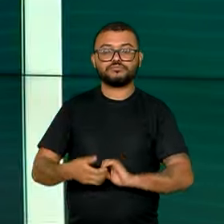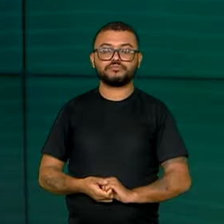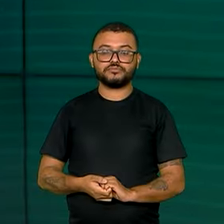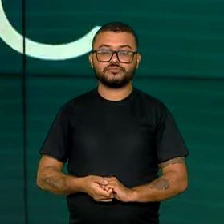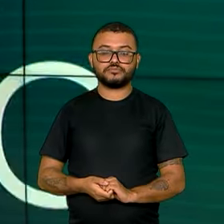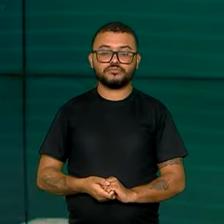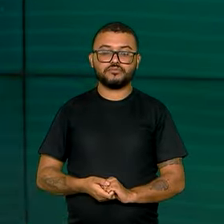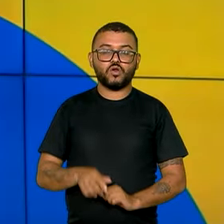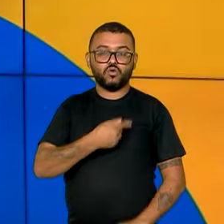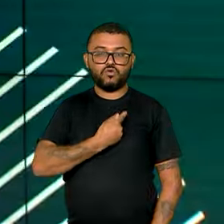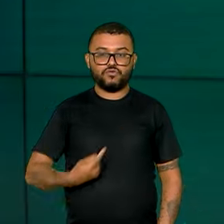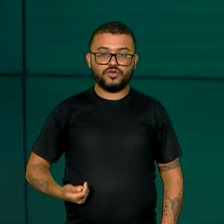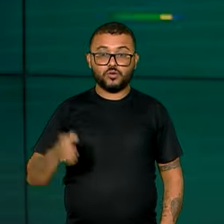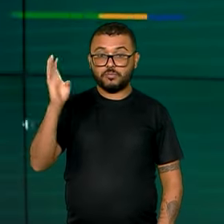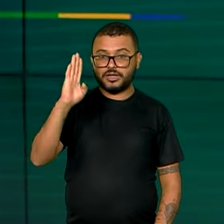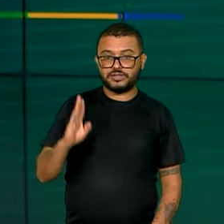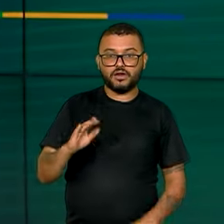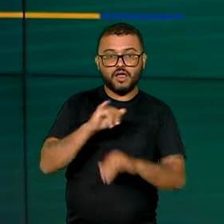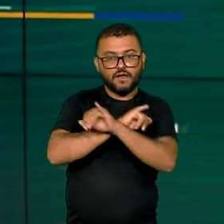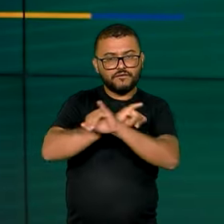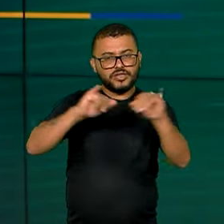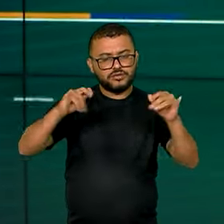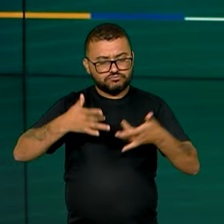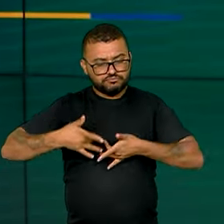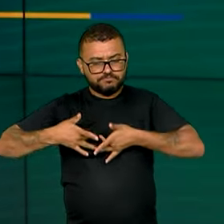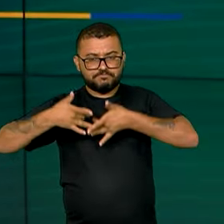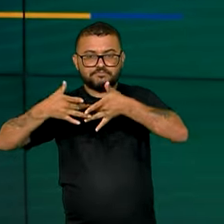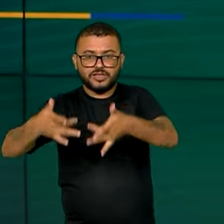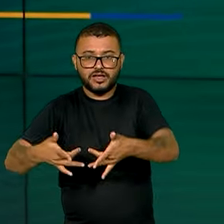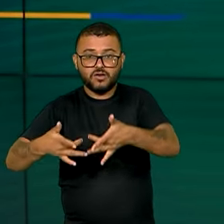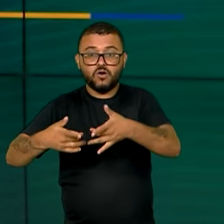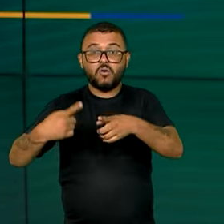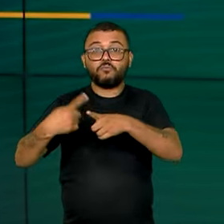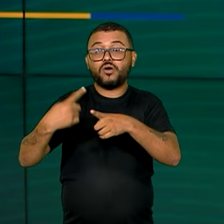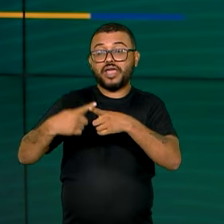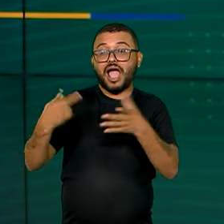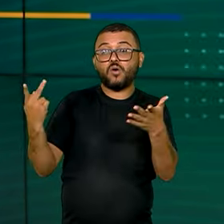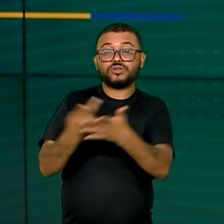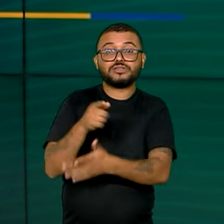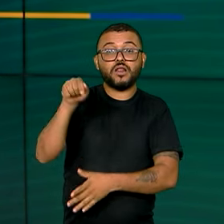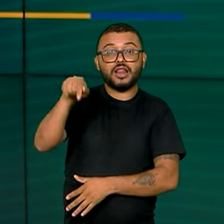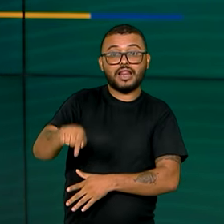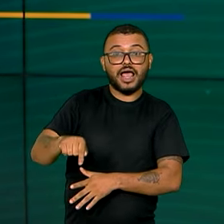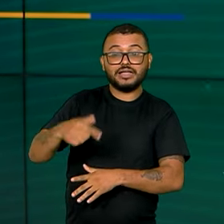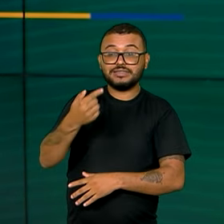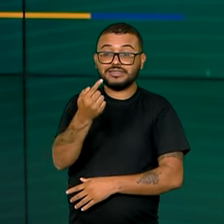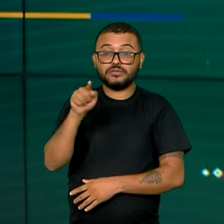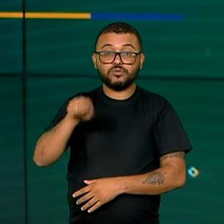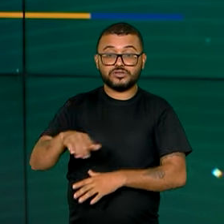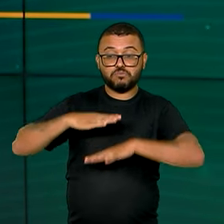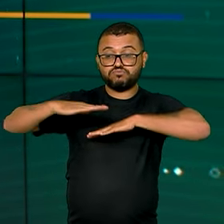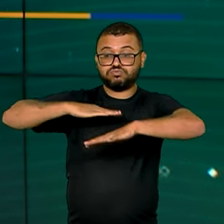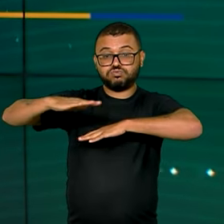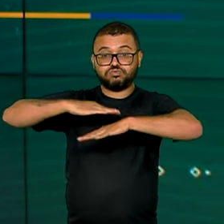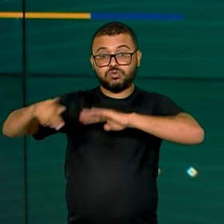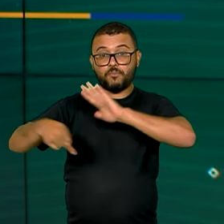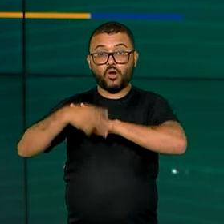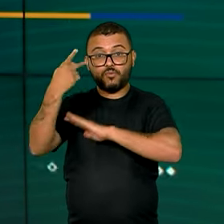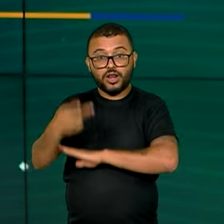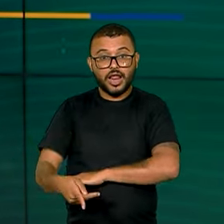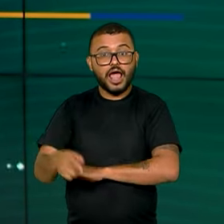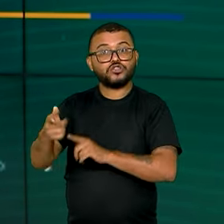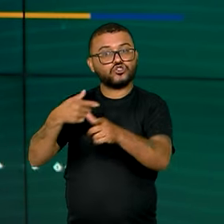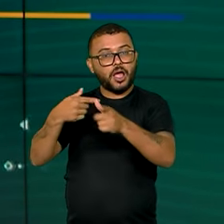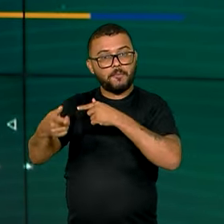O governo brasileiro emitiu uma nota de solidariedade depois de tremores de 7,6 graus na escala Richter